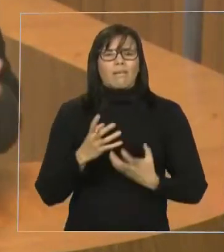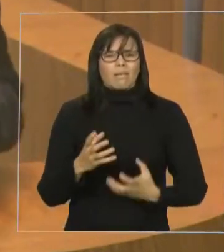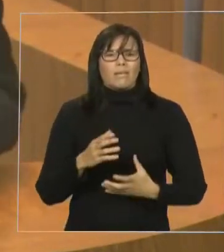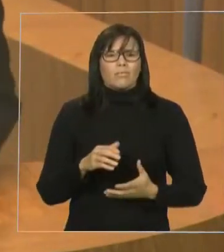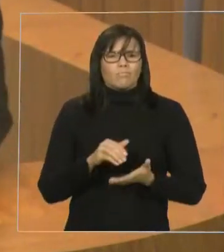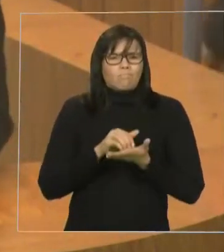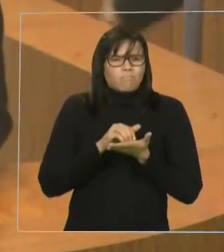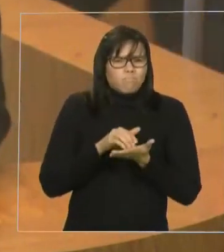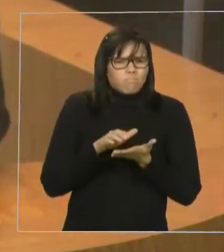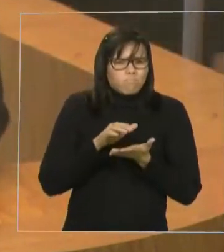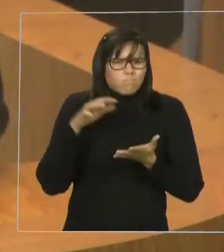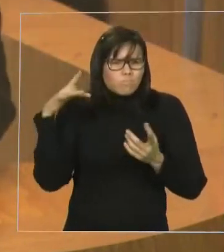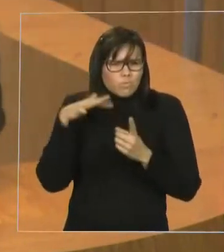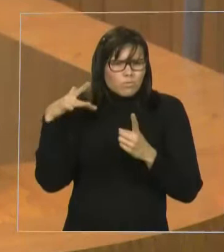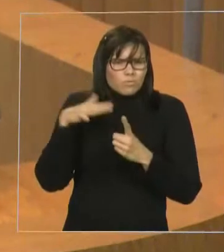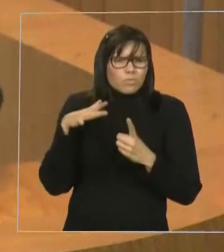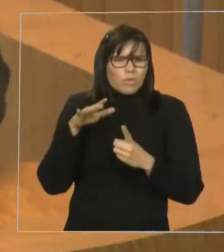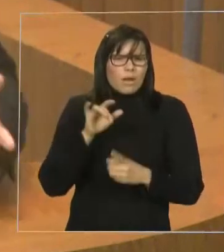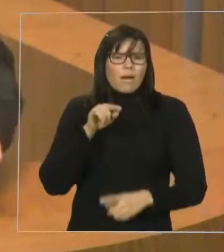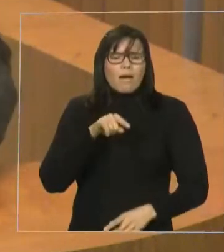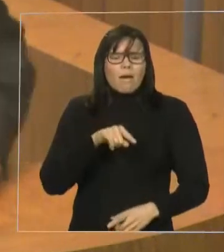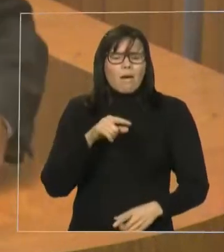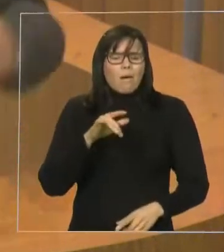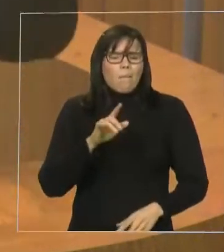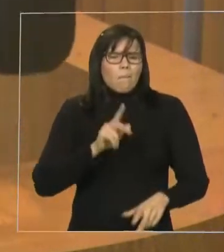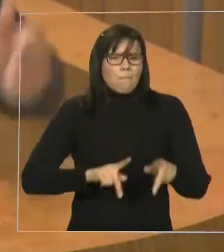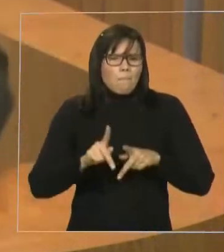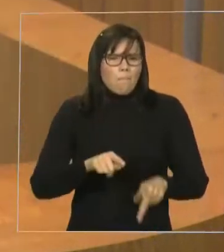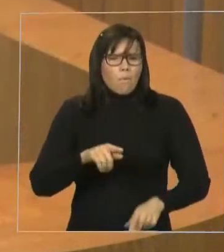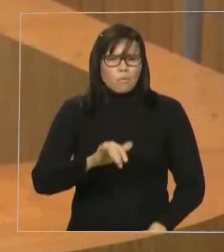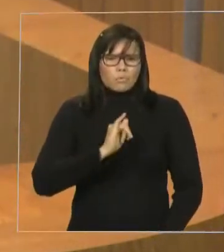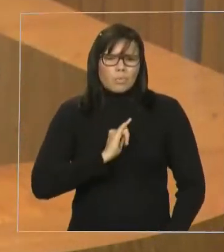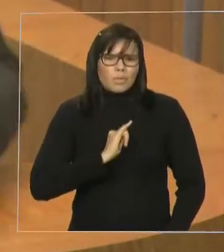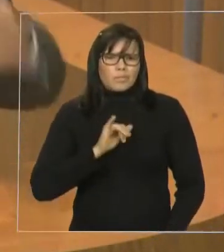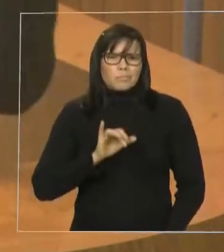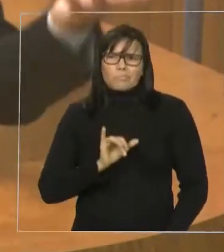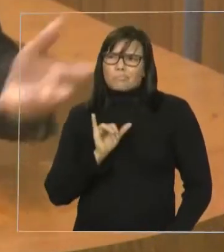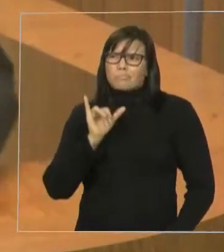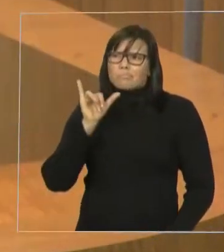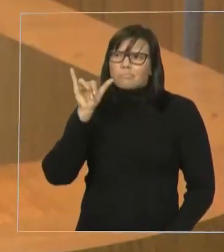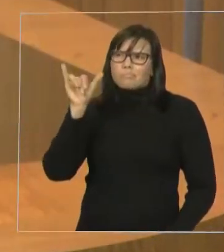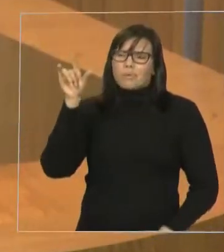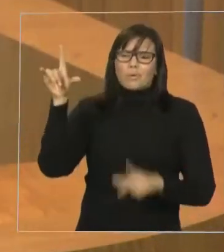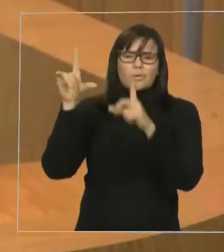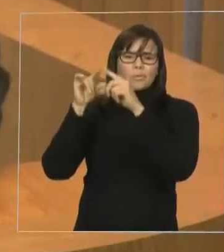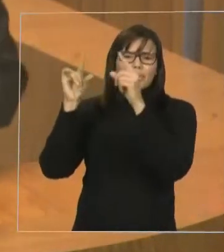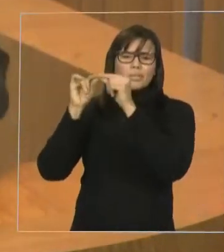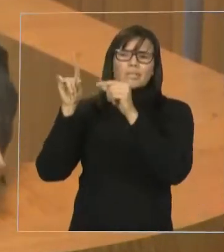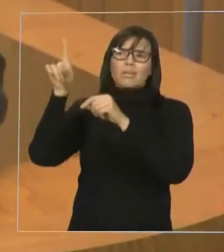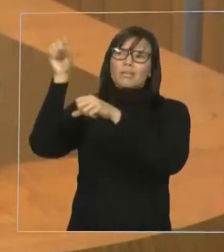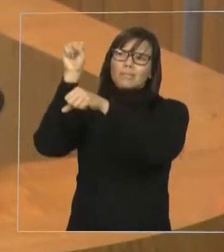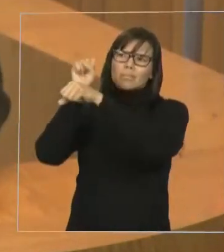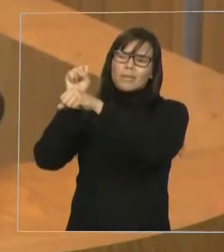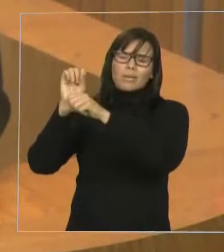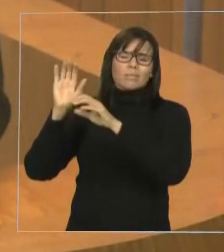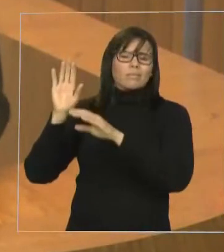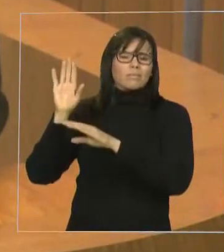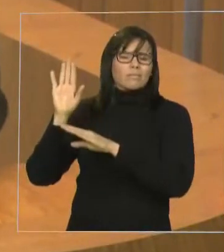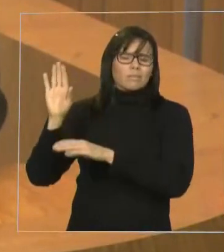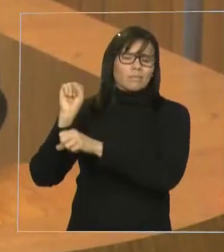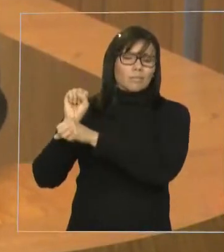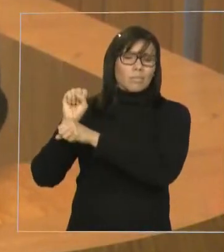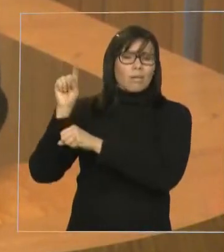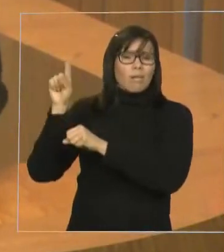para chegar em Brasília às 19 horas e ficar rodado em Brasília até meia-noite para depois chegar em São Luís. Nós não aceitamos,